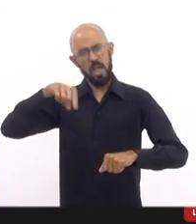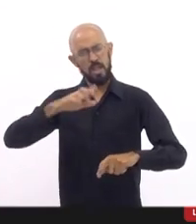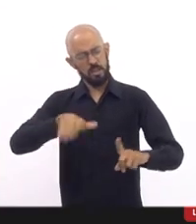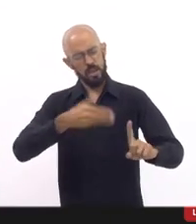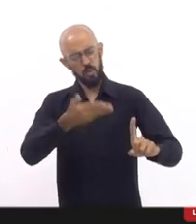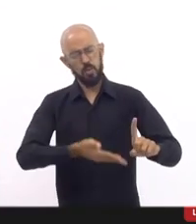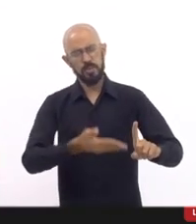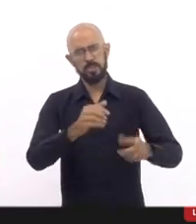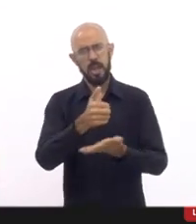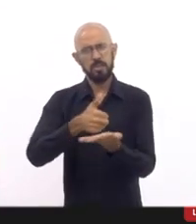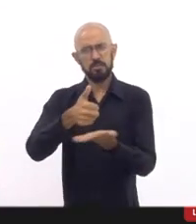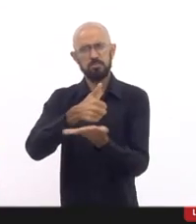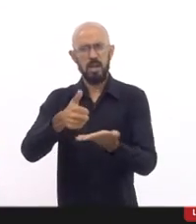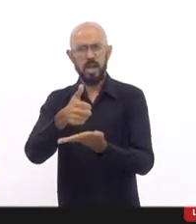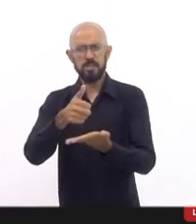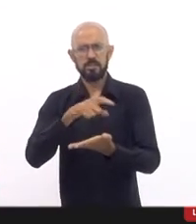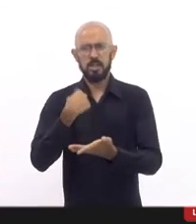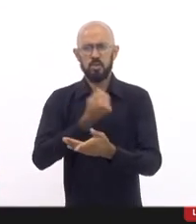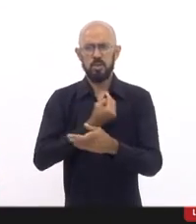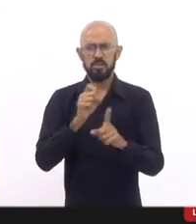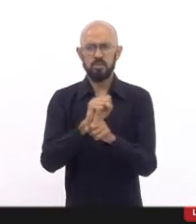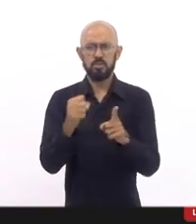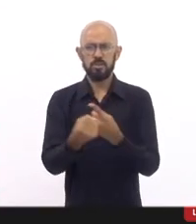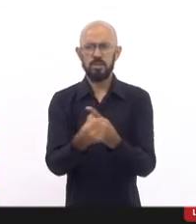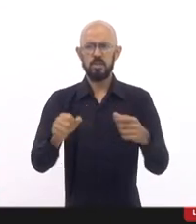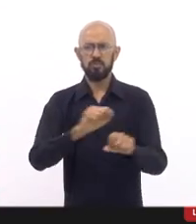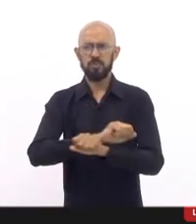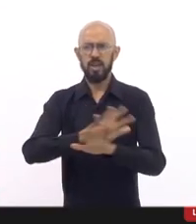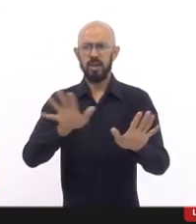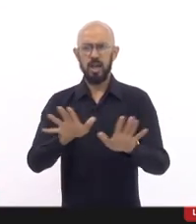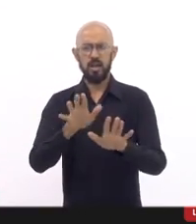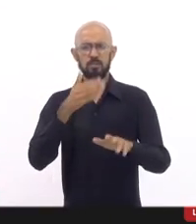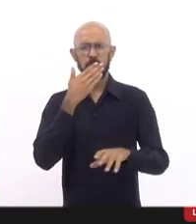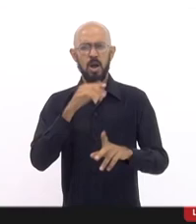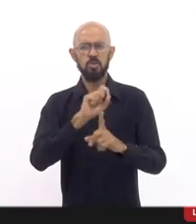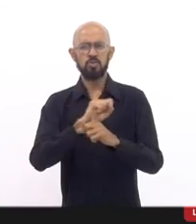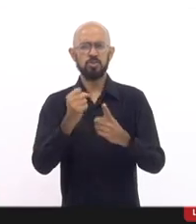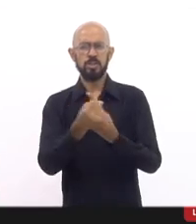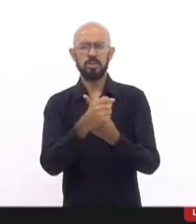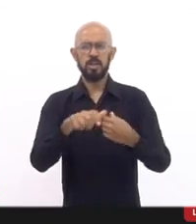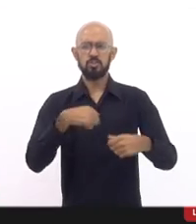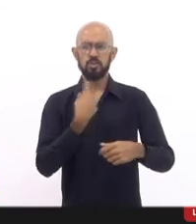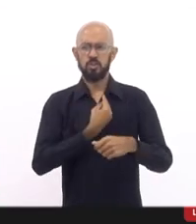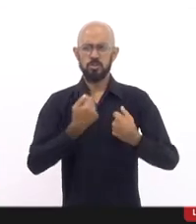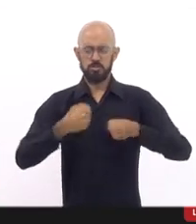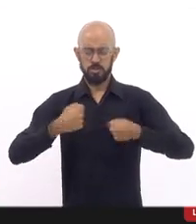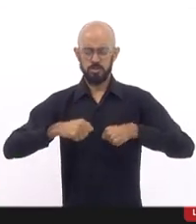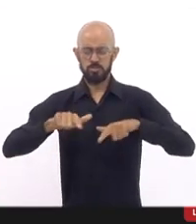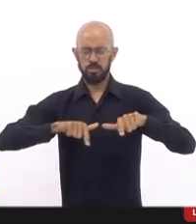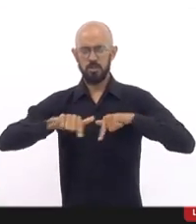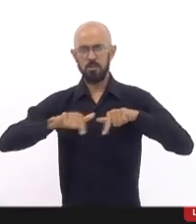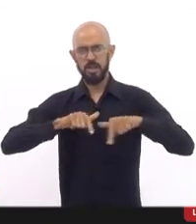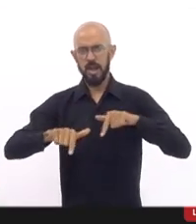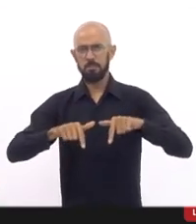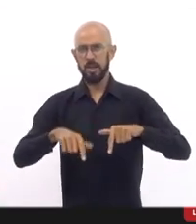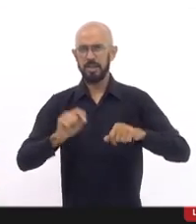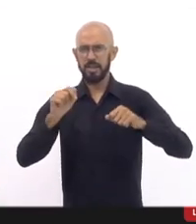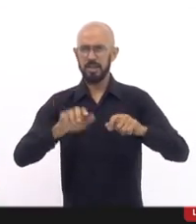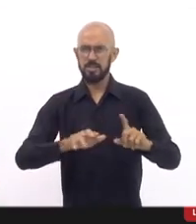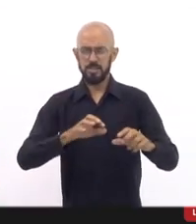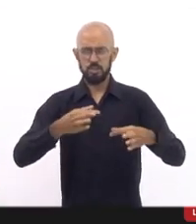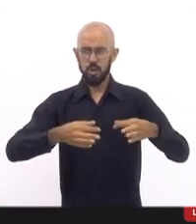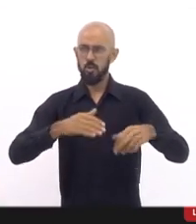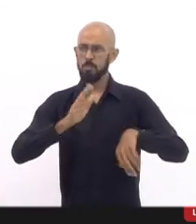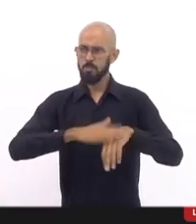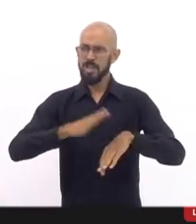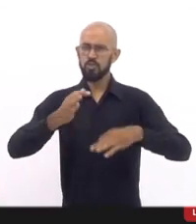sociedade e ter claro para que sociedade a gente precisa trabalhar, para que ela seja uma sociedade mais justa, uma